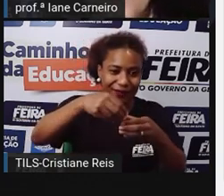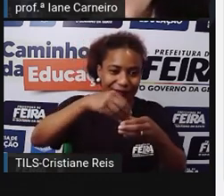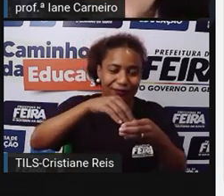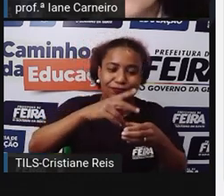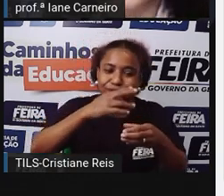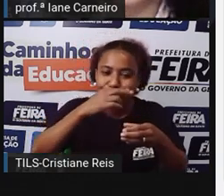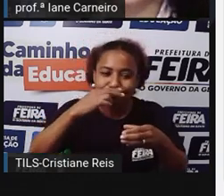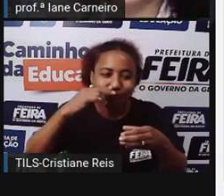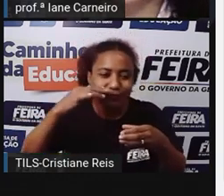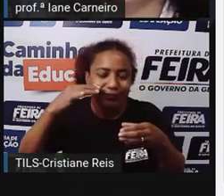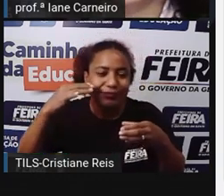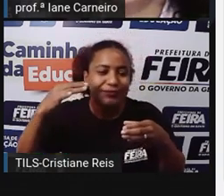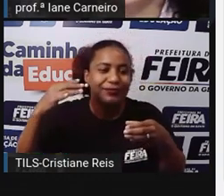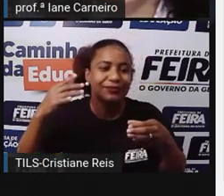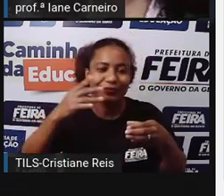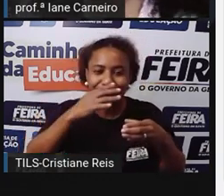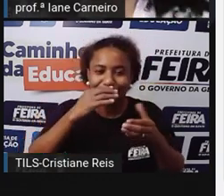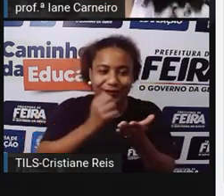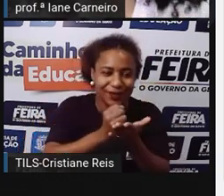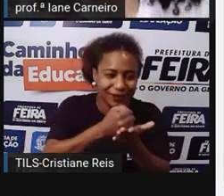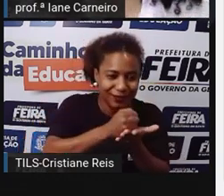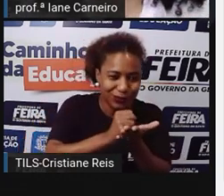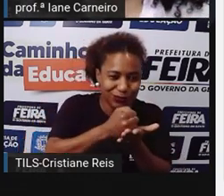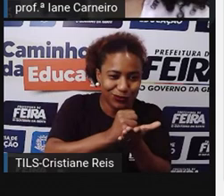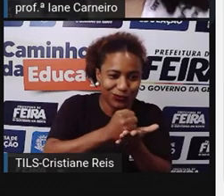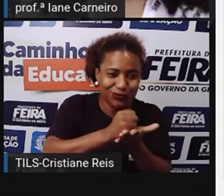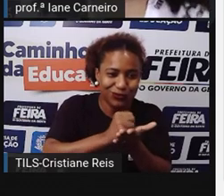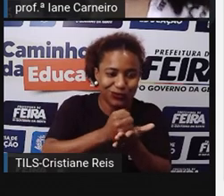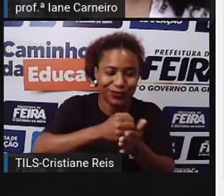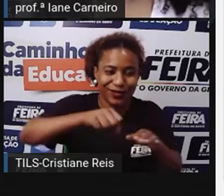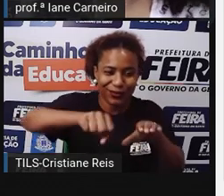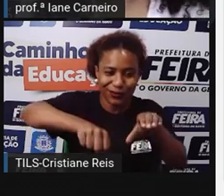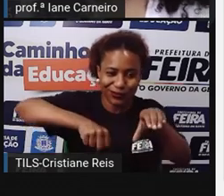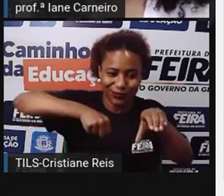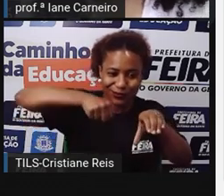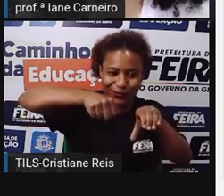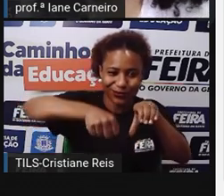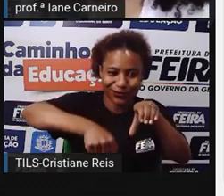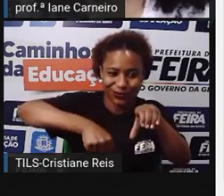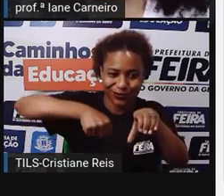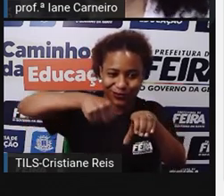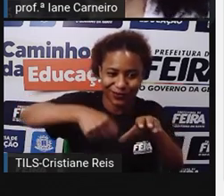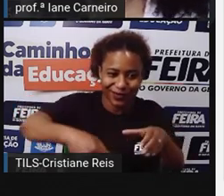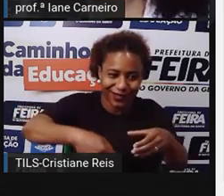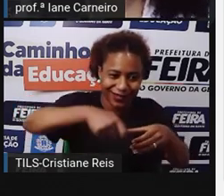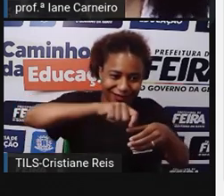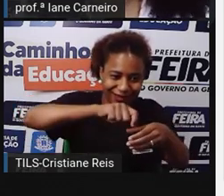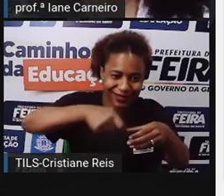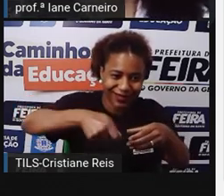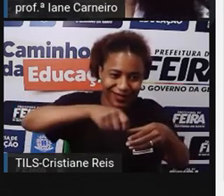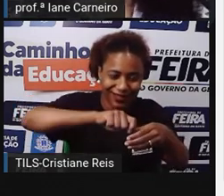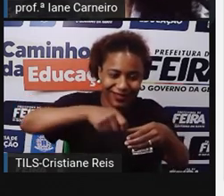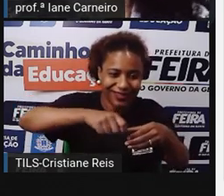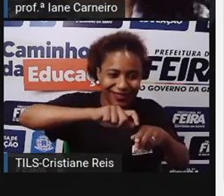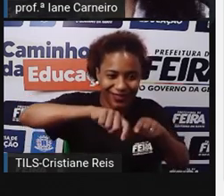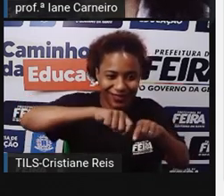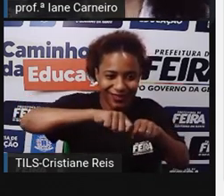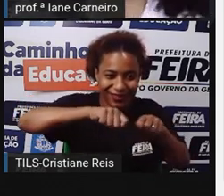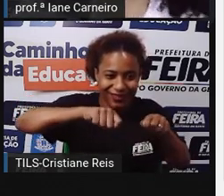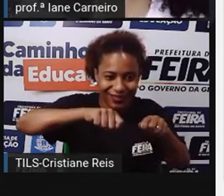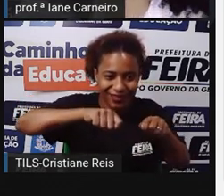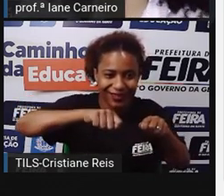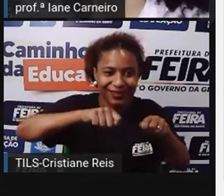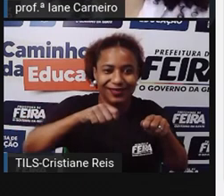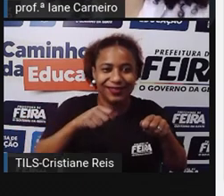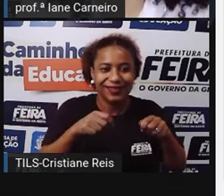cheirosos E são moídos na hora Né? São mais fresquinhos Né? E são bem baratinhos Não são tão caros não E aí eles fazem É o tipo